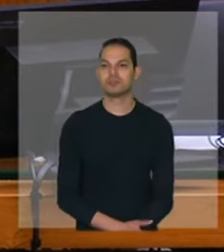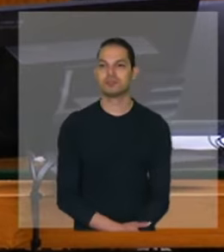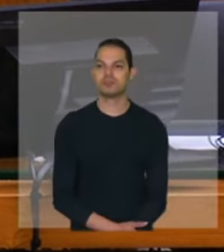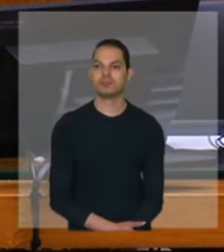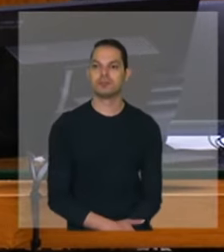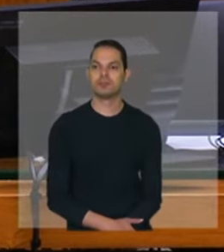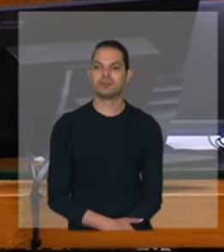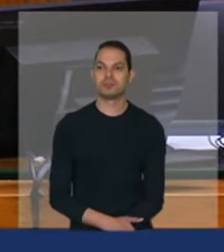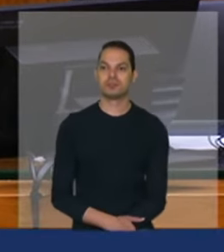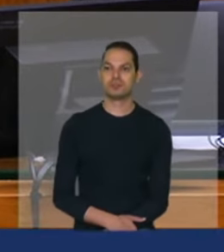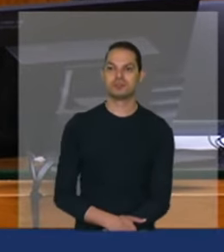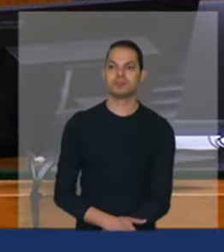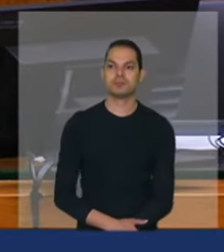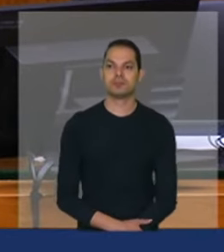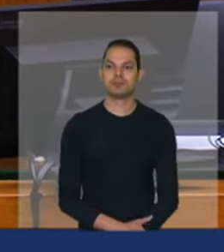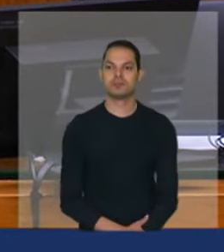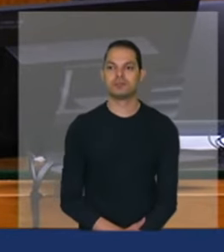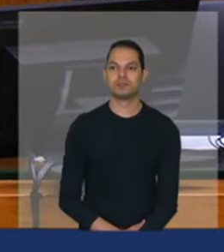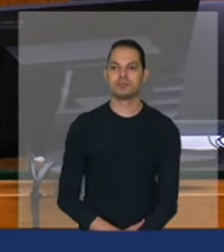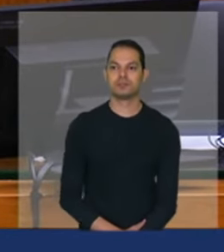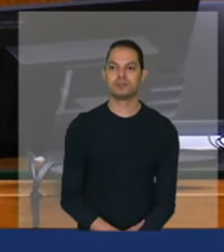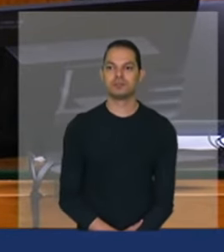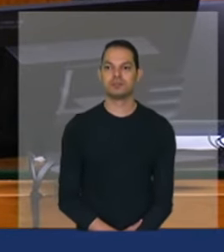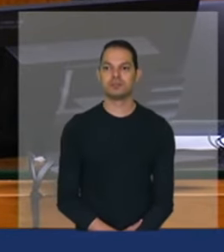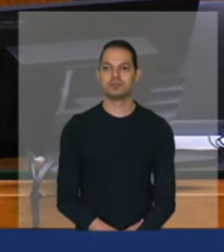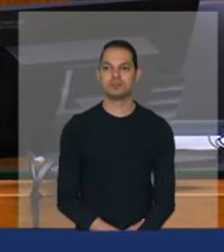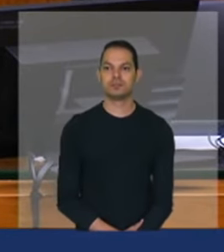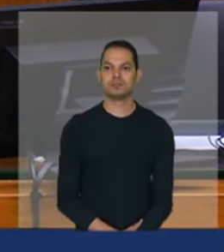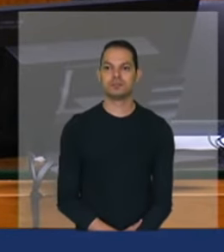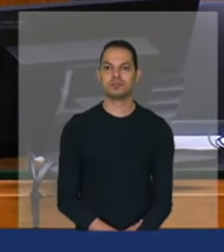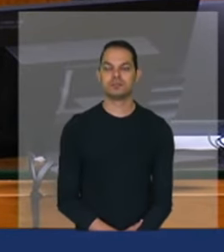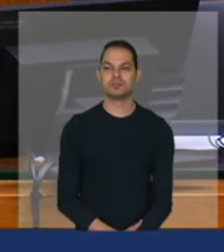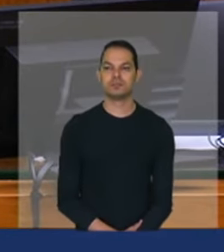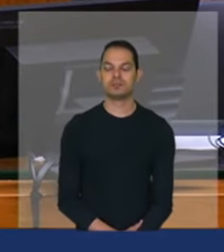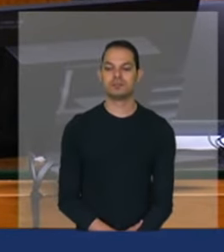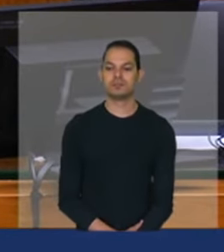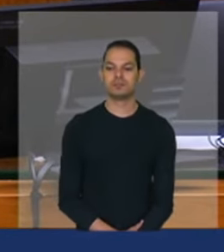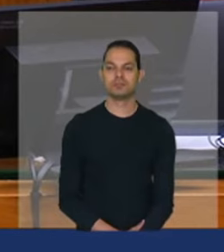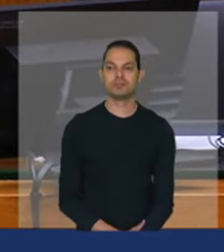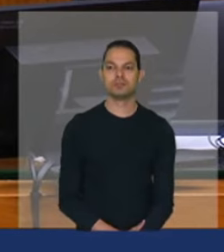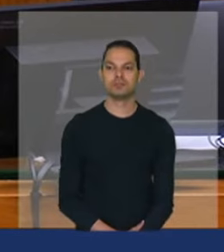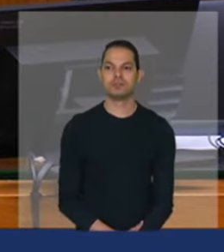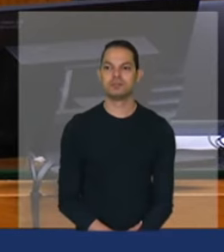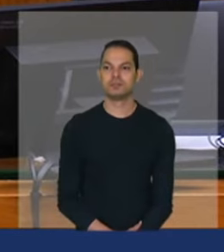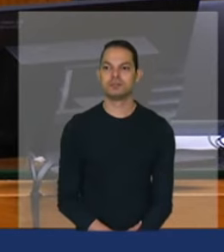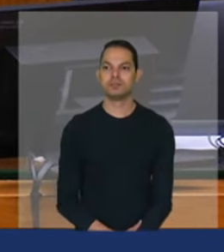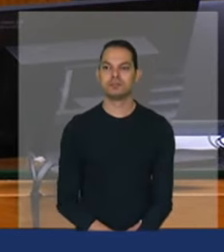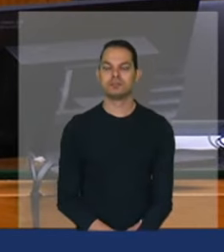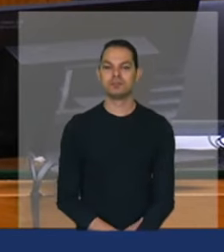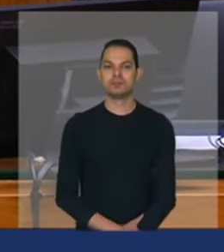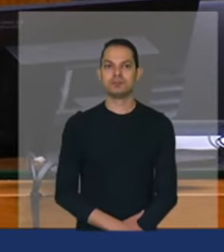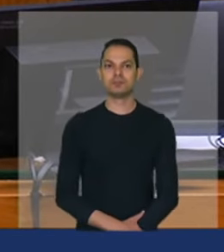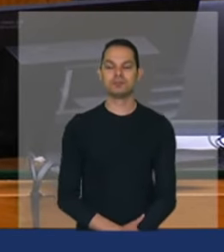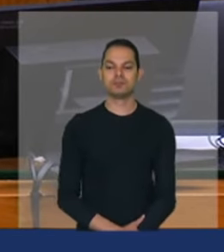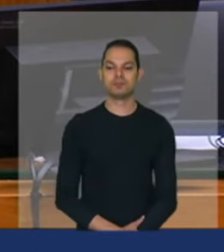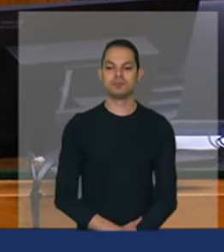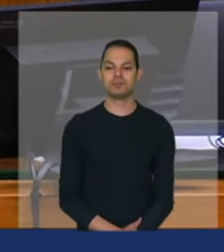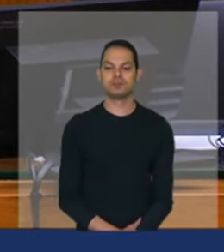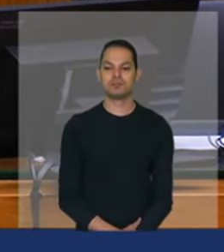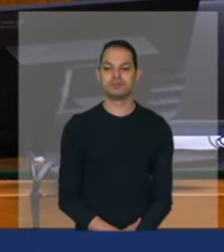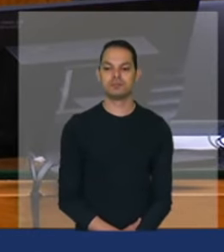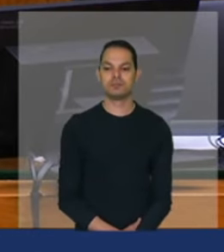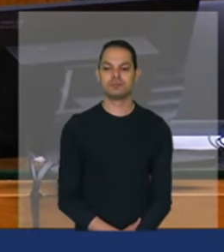tempo reservado a cada um dos expositores estará limitado a cinco minutos. Em seguida,